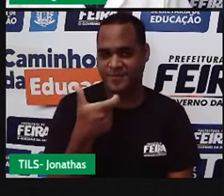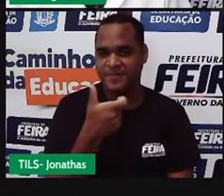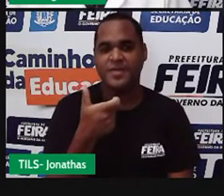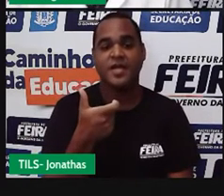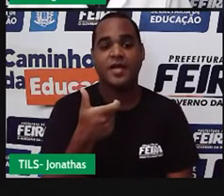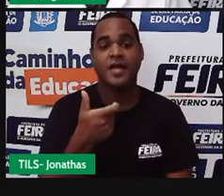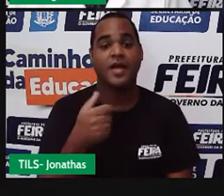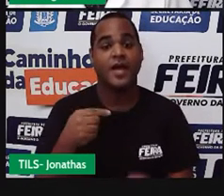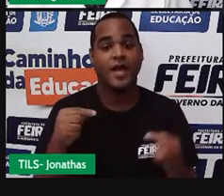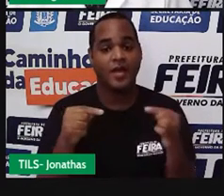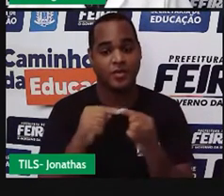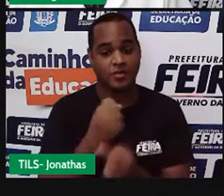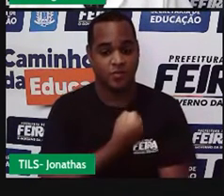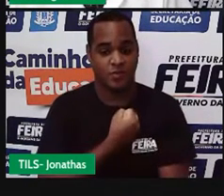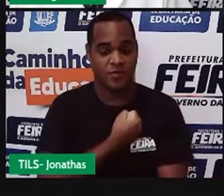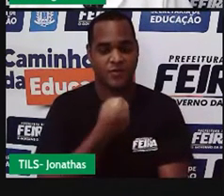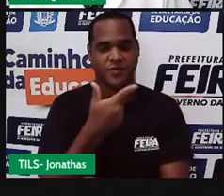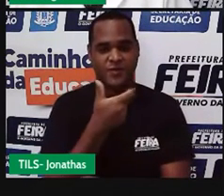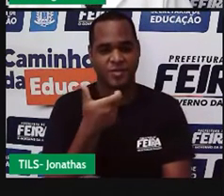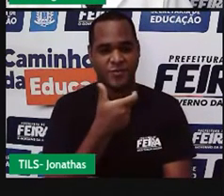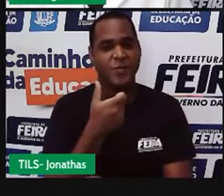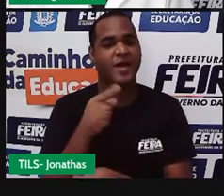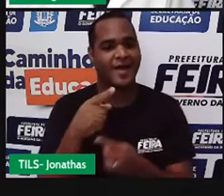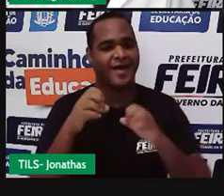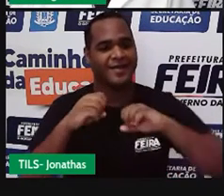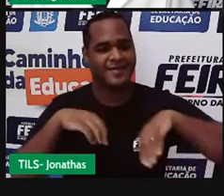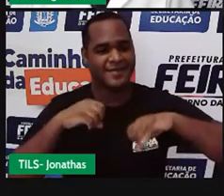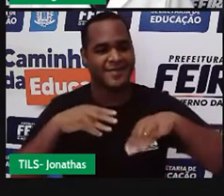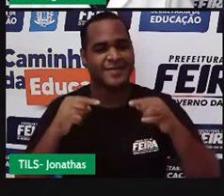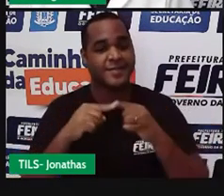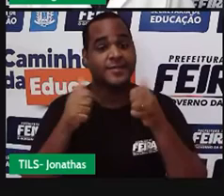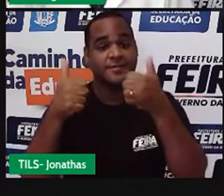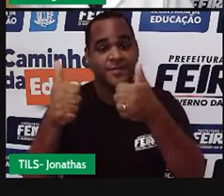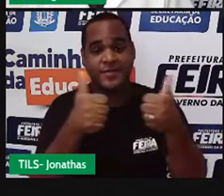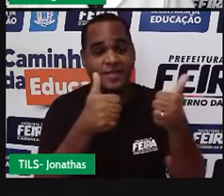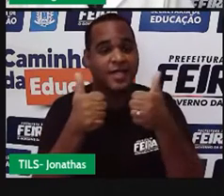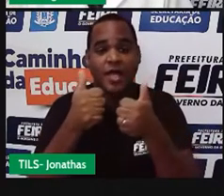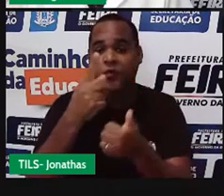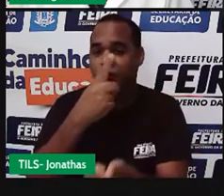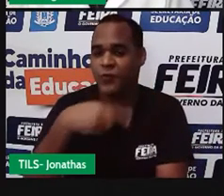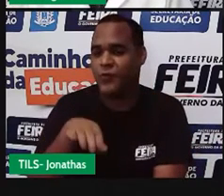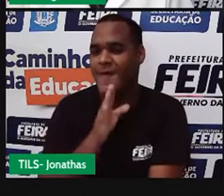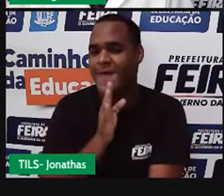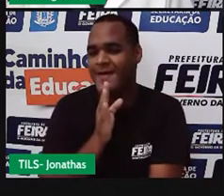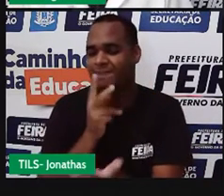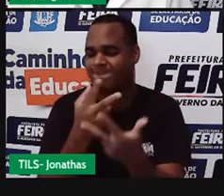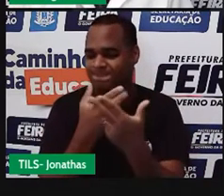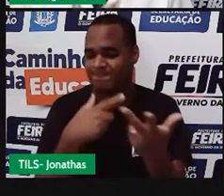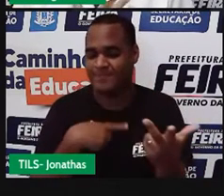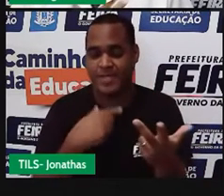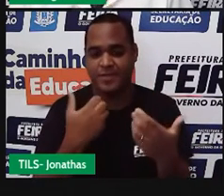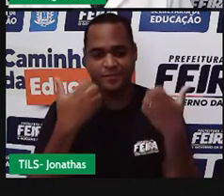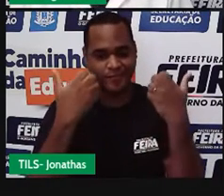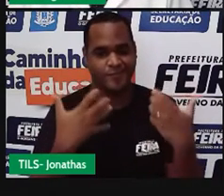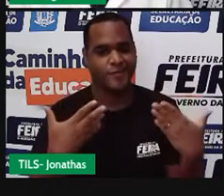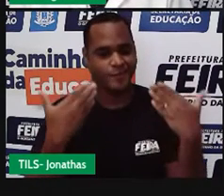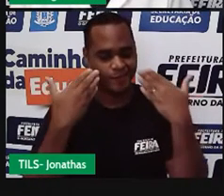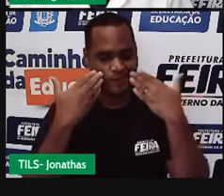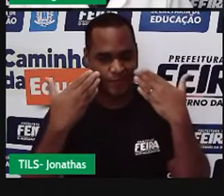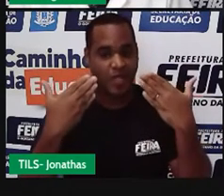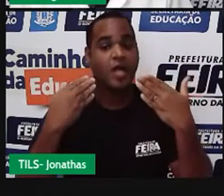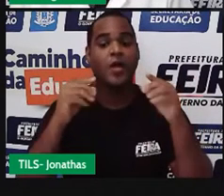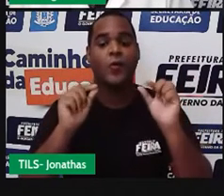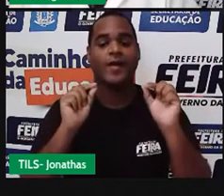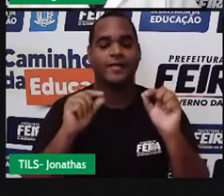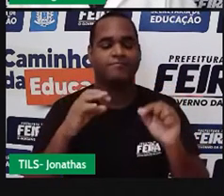número 21, que bacana, né? E como a gente já conhece, tem aquele momento que eu preciso me apresentar para você e que é